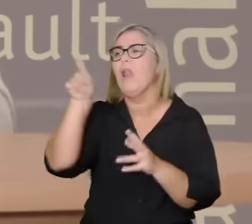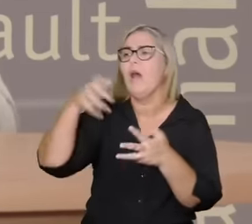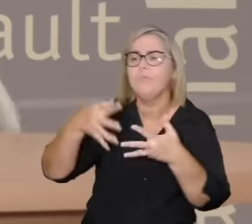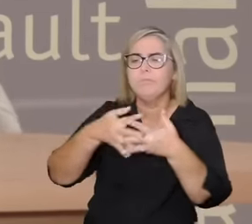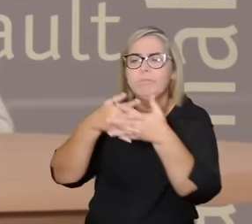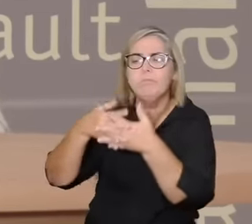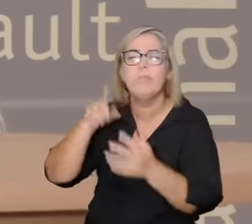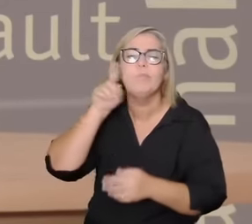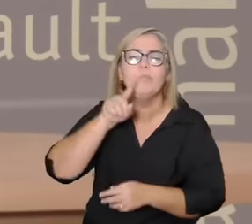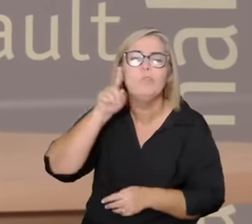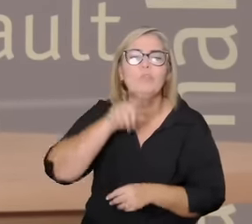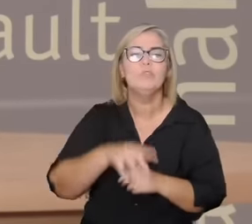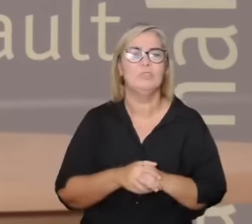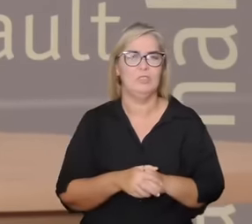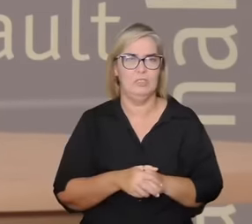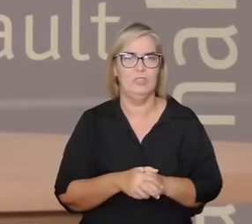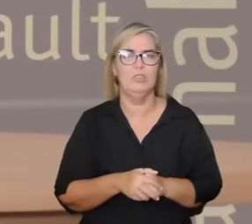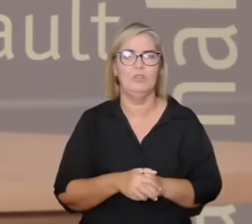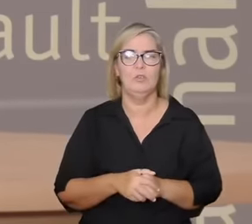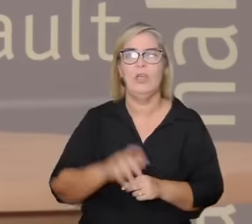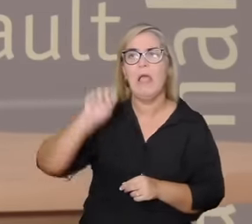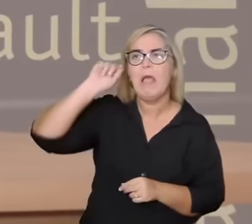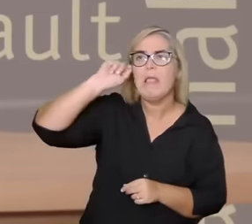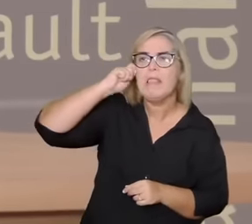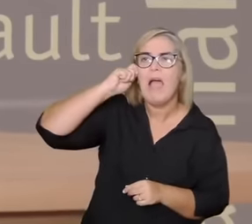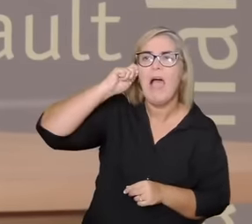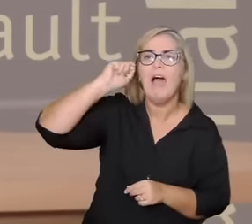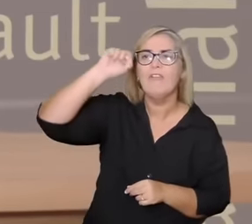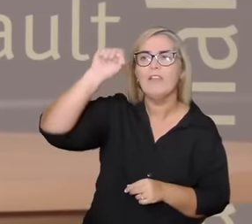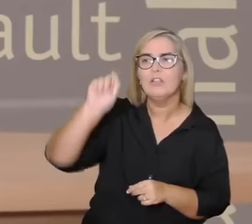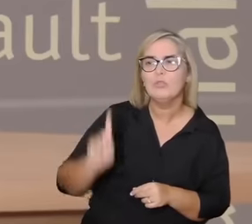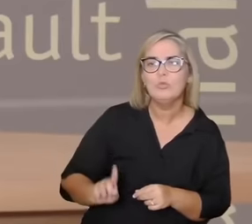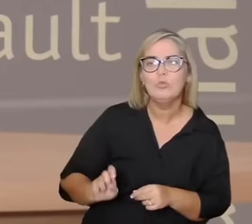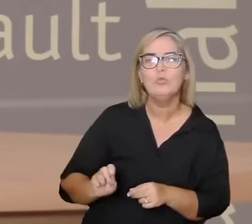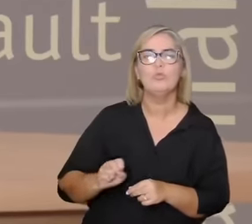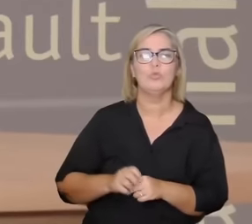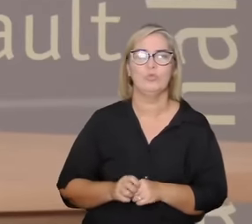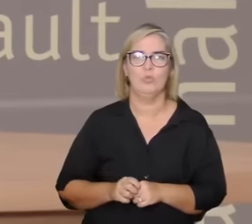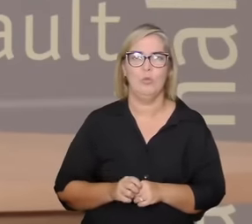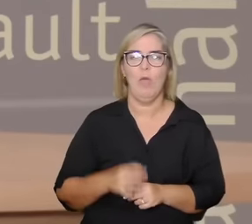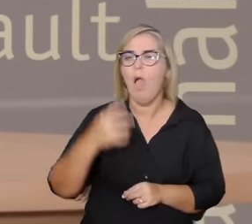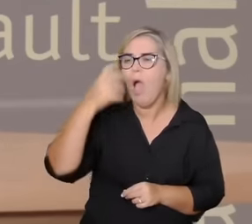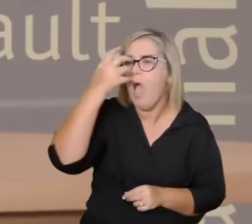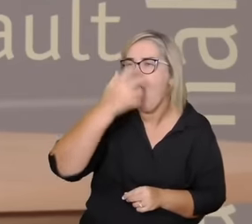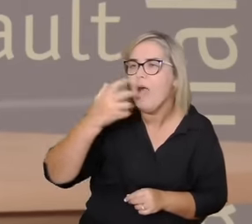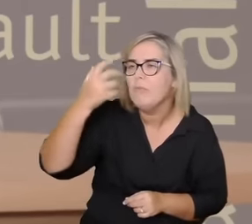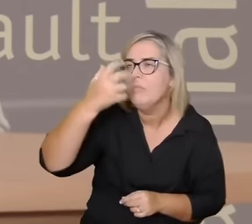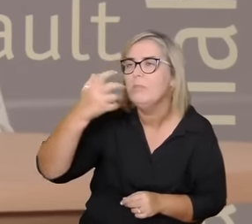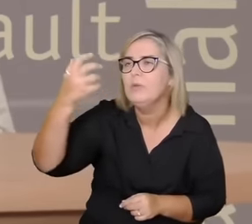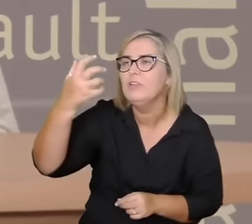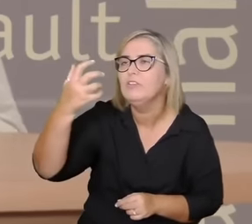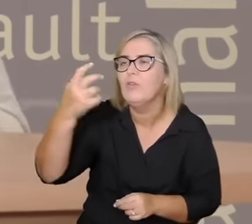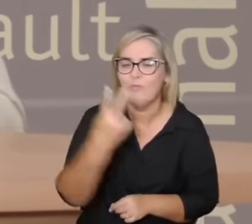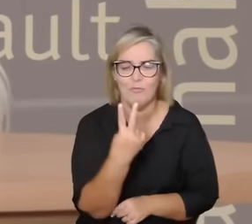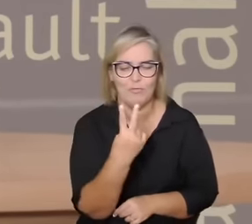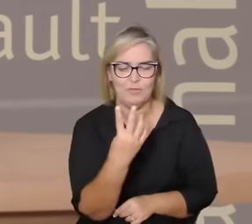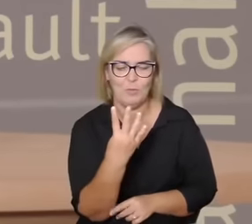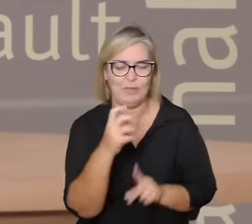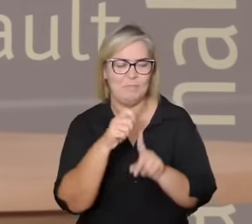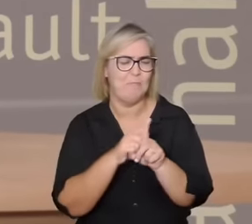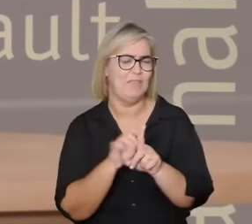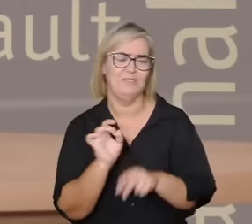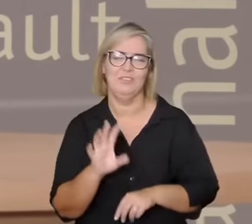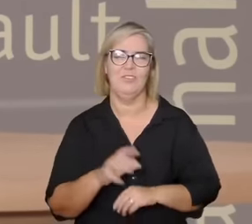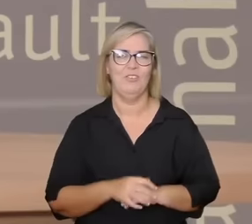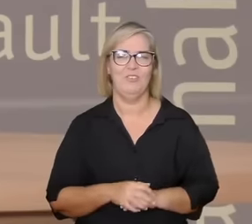da Índia África do Sul a paixão não dura mais que 24 meses então eu mostro isso no Por Que Amamos